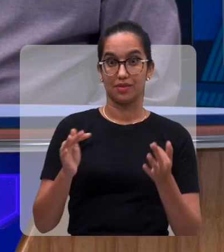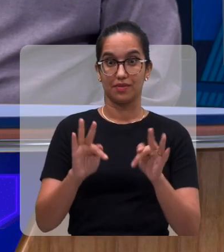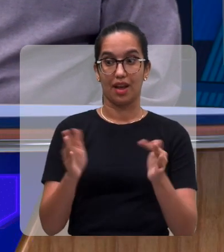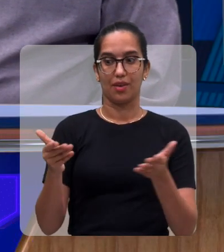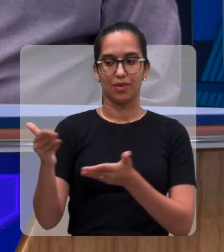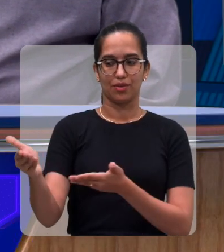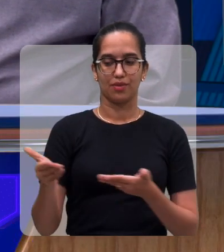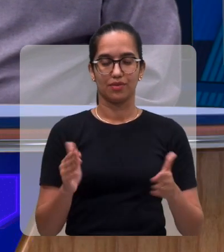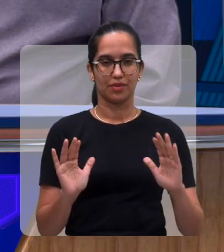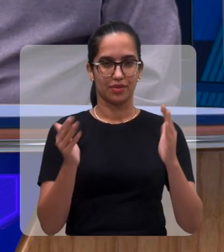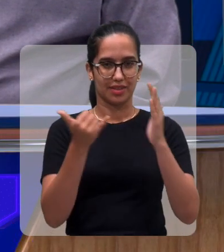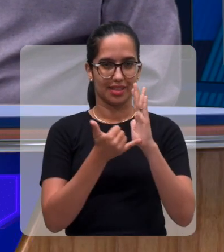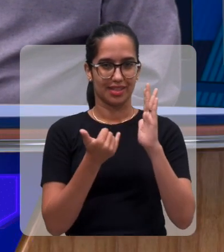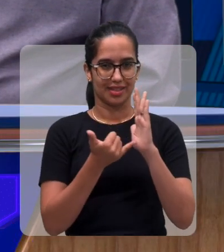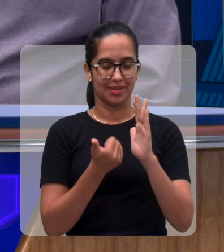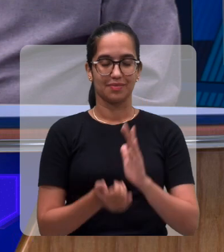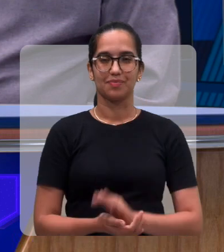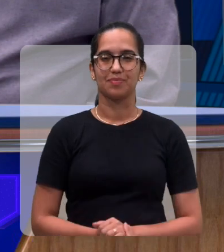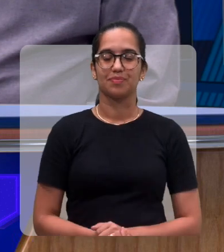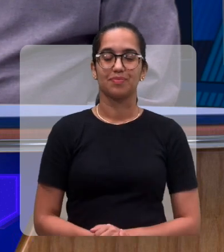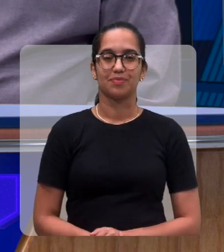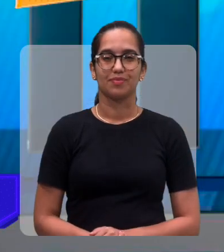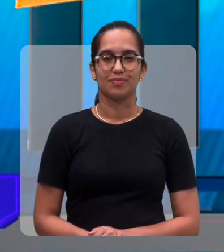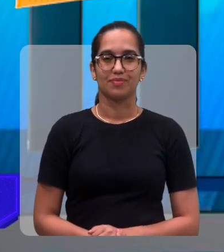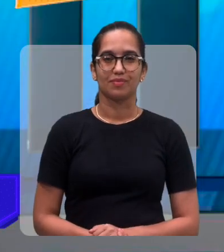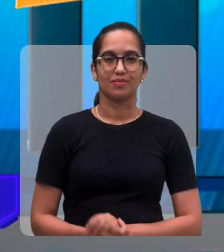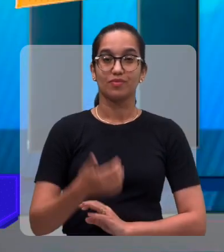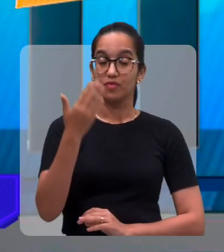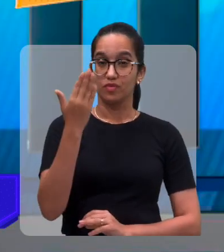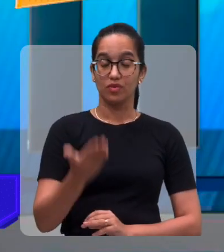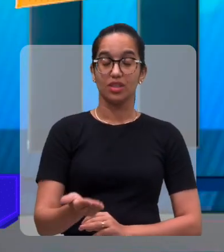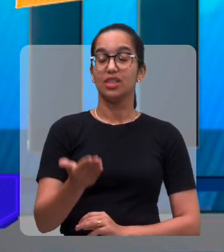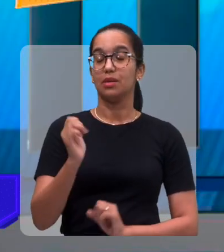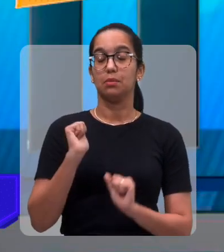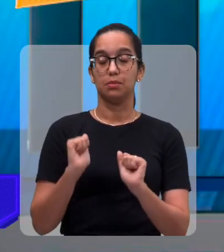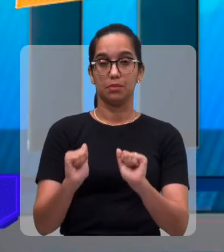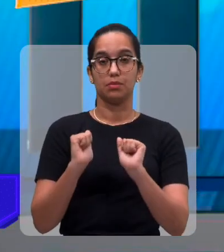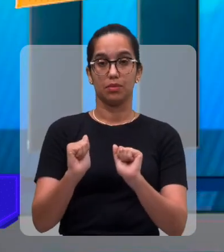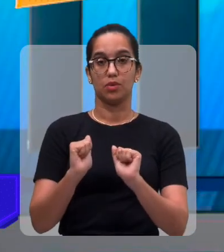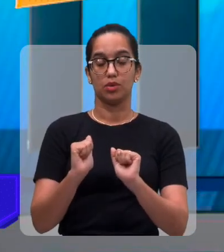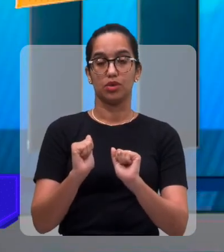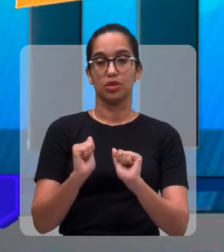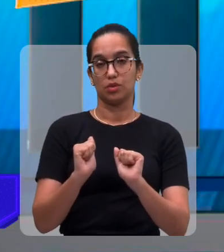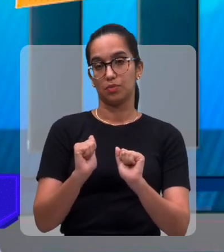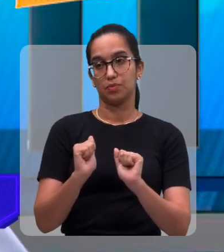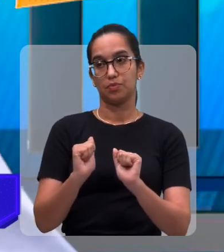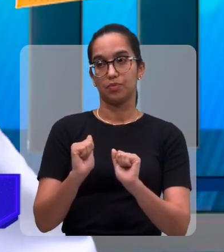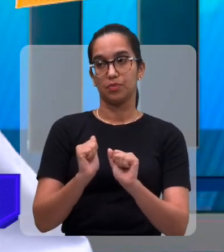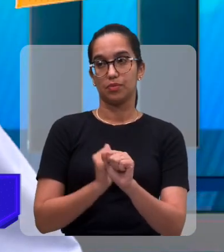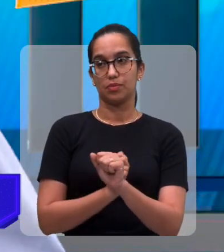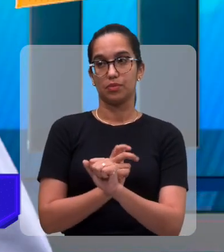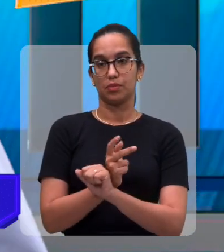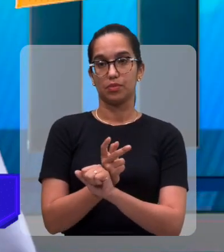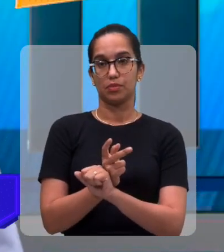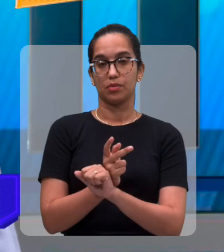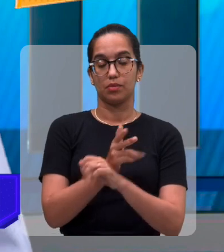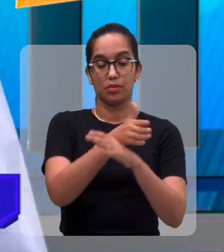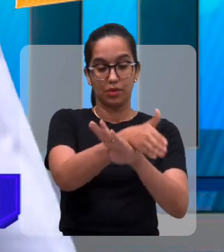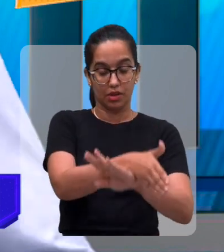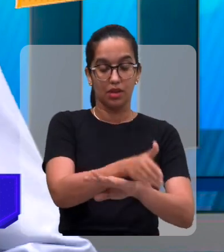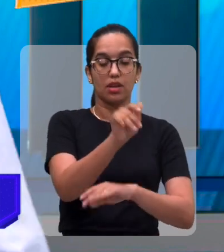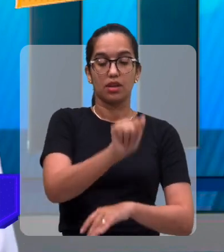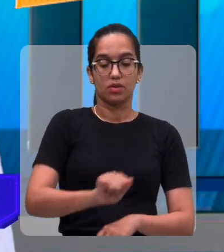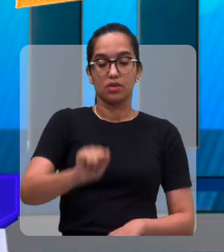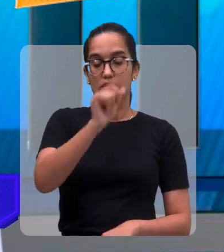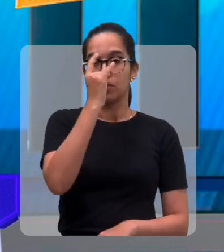para o festival, para a inscrição do festival, como é que faz? Bem, você pode estar nos acessando, na Associação de Cegos, eu